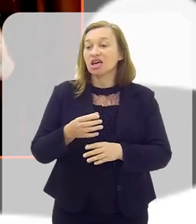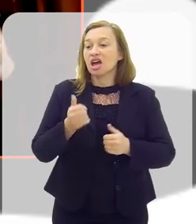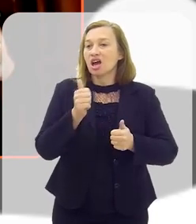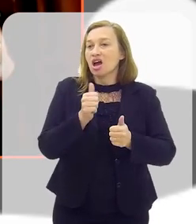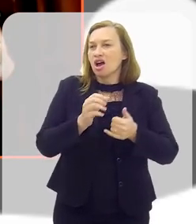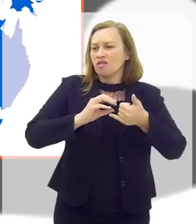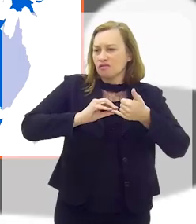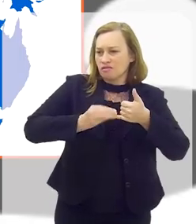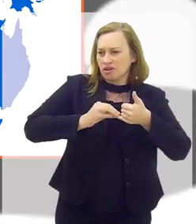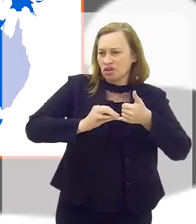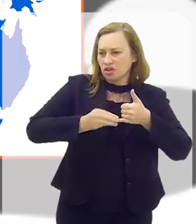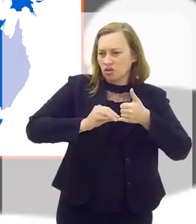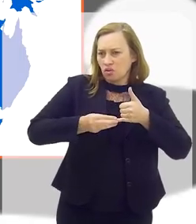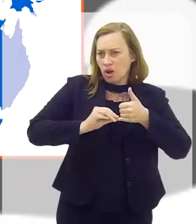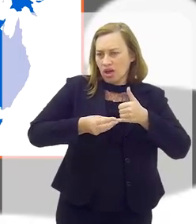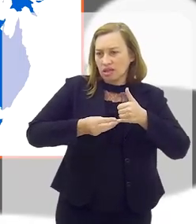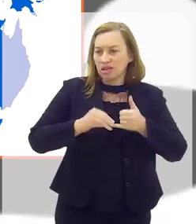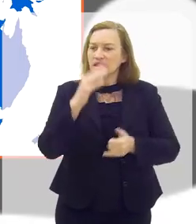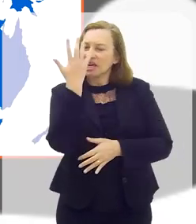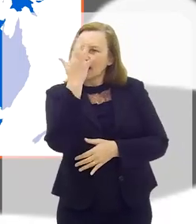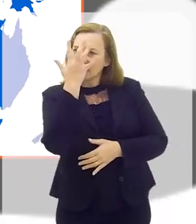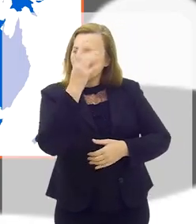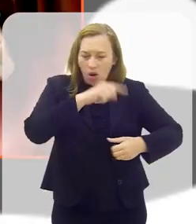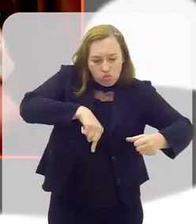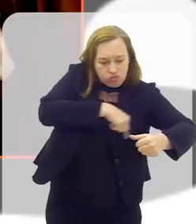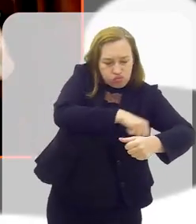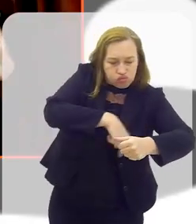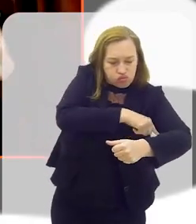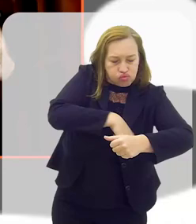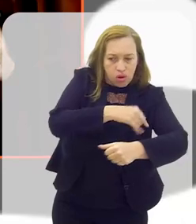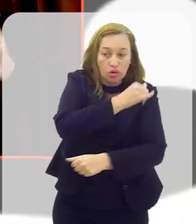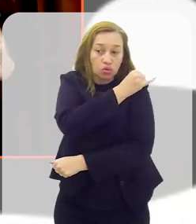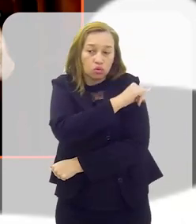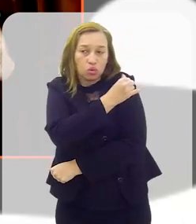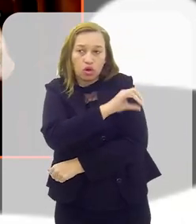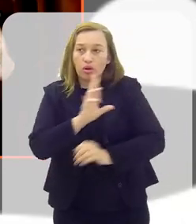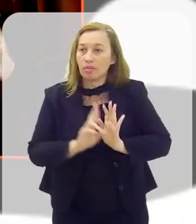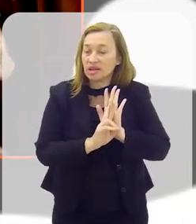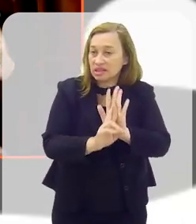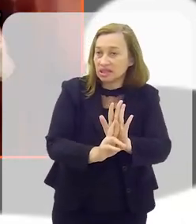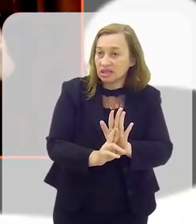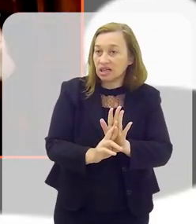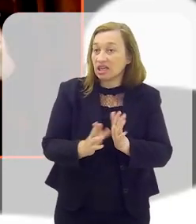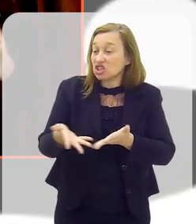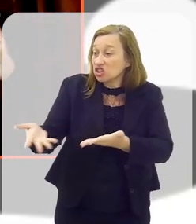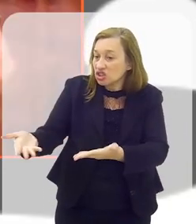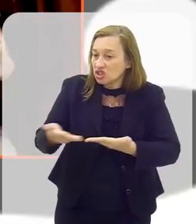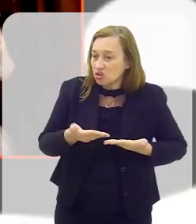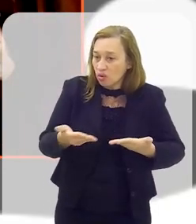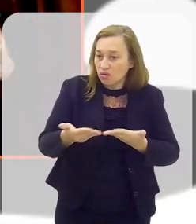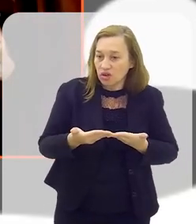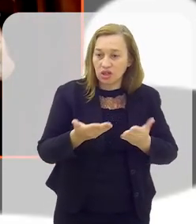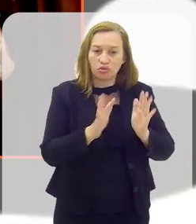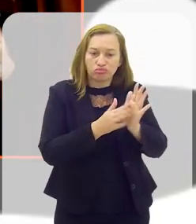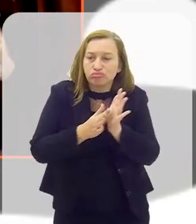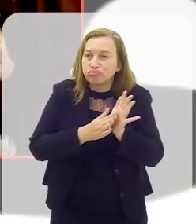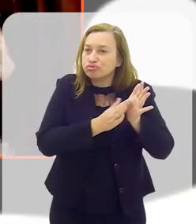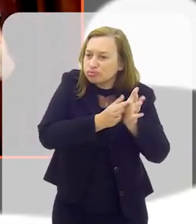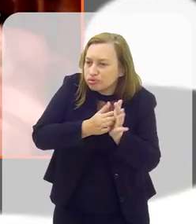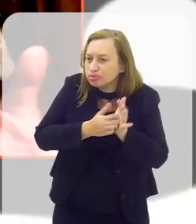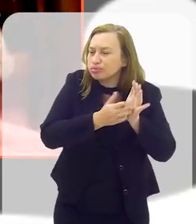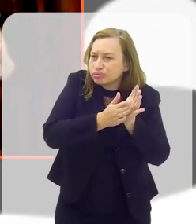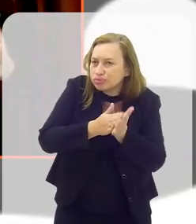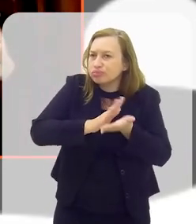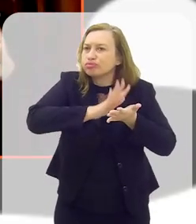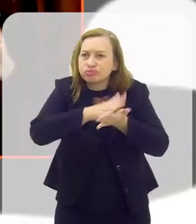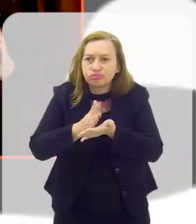feijoada de carnaval dos embaixadores do Rio. Então, é engraçado, porque a gente leva uma mini escola de samba, a gente convida